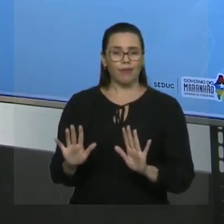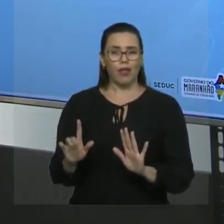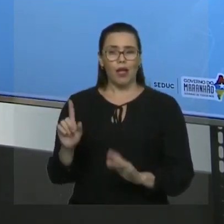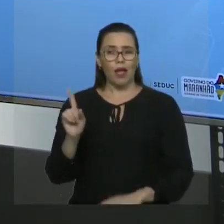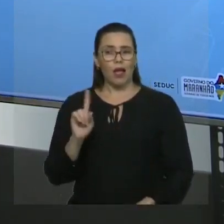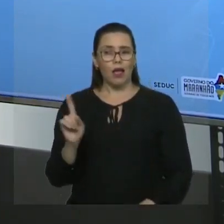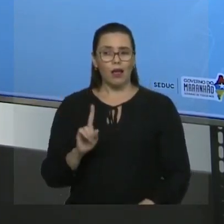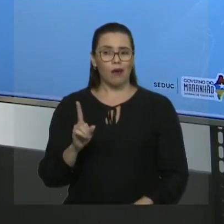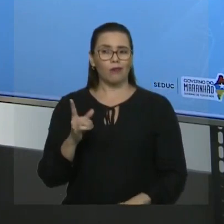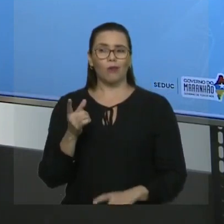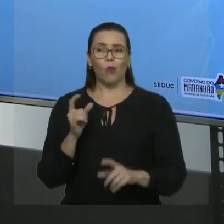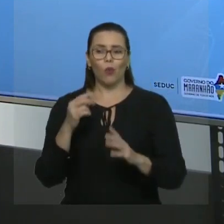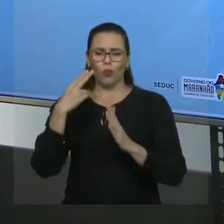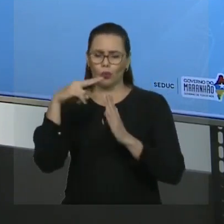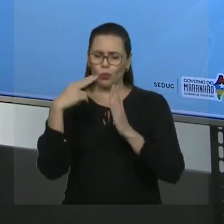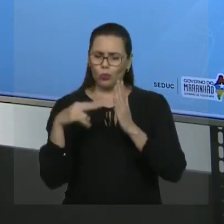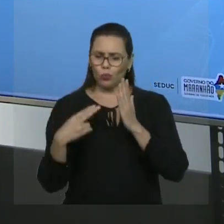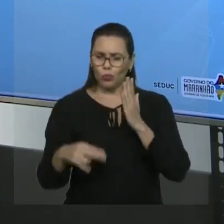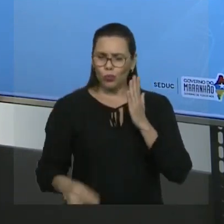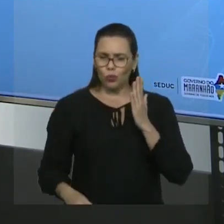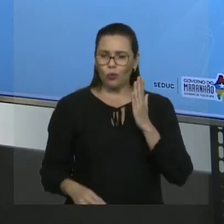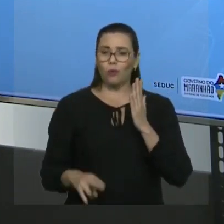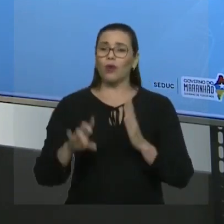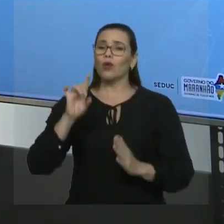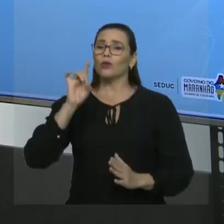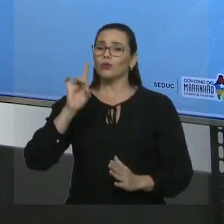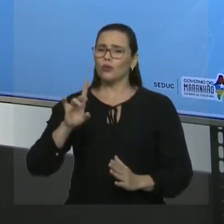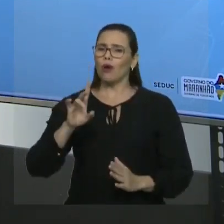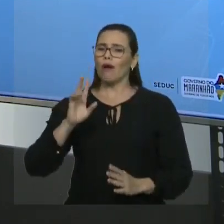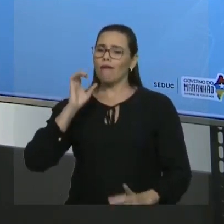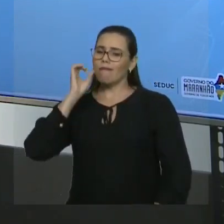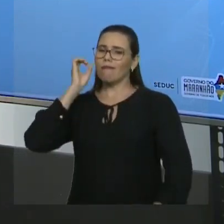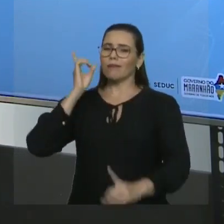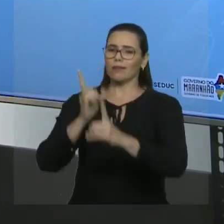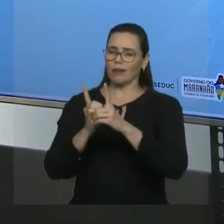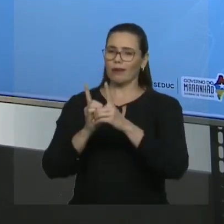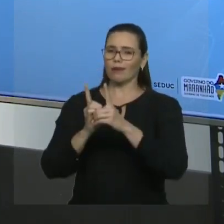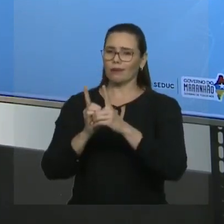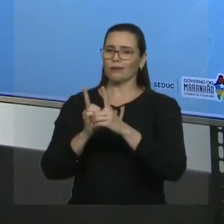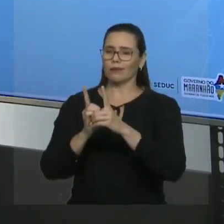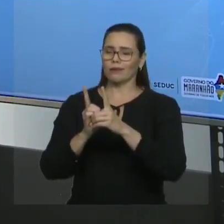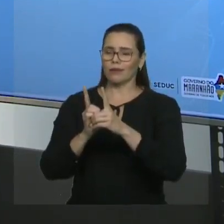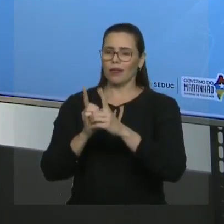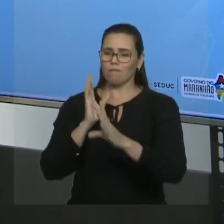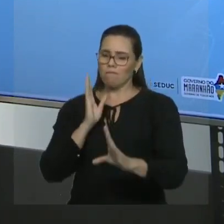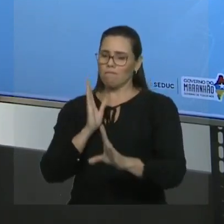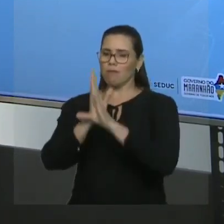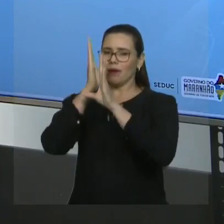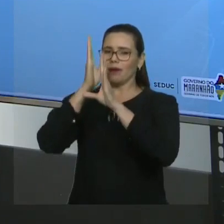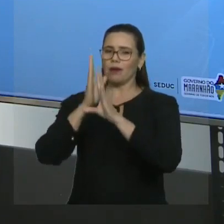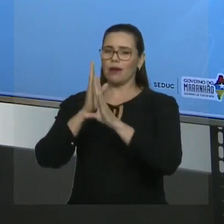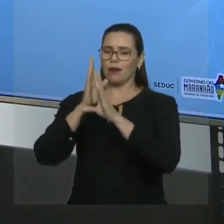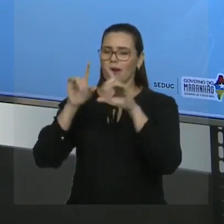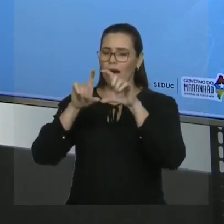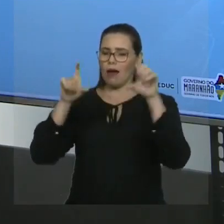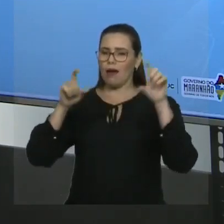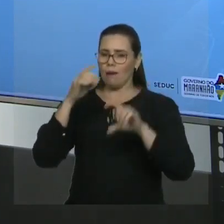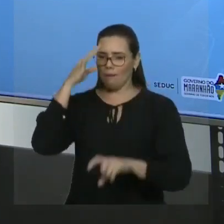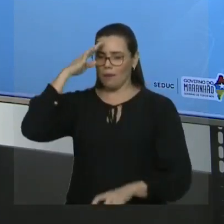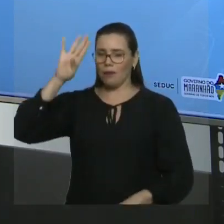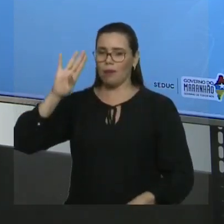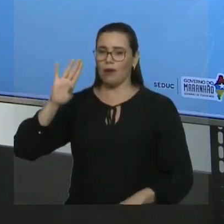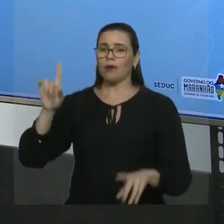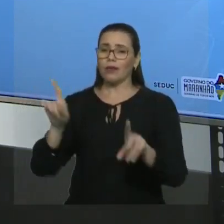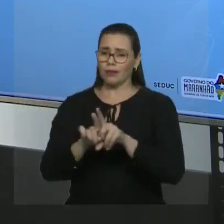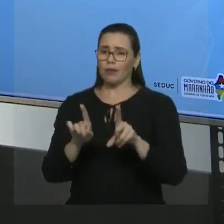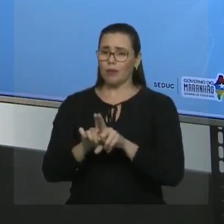identificar a cadeia principal e numerar a cadeia principal. Vamos já trabalhar com o nome, tá? Porque essas duas características são fundamentais para dar o nome